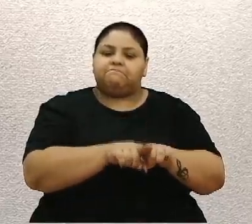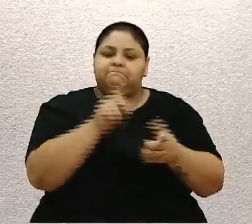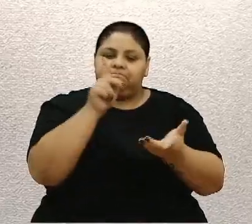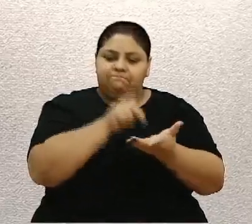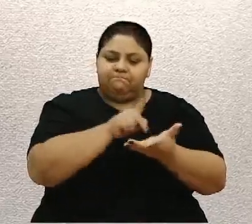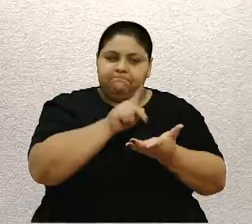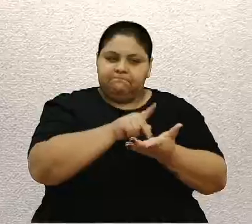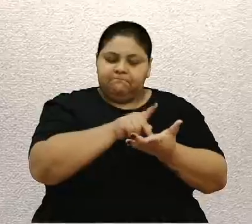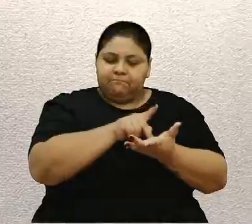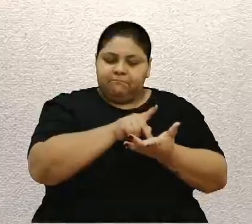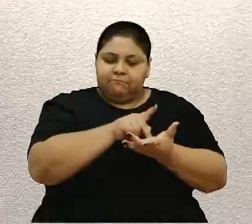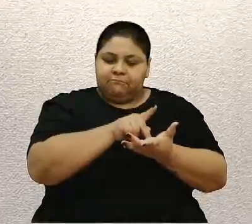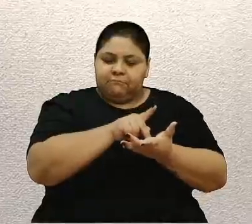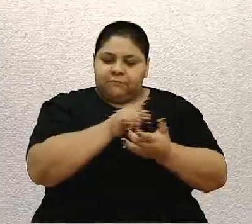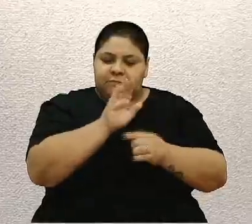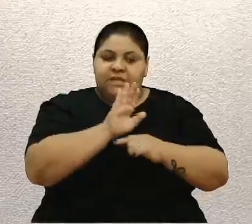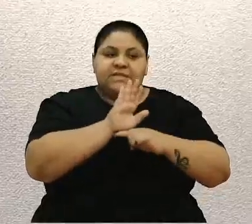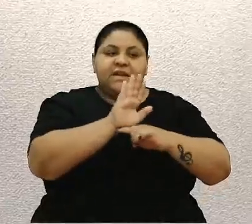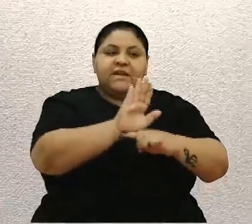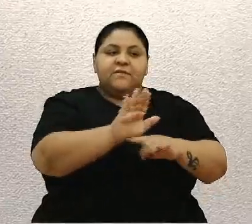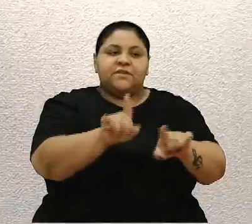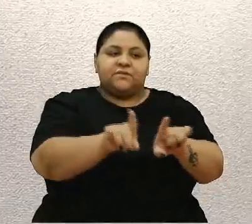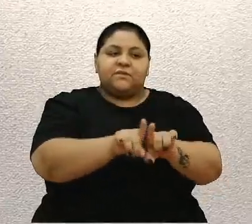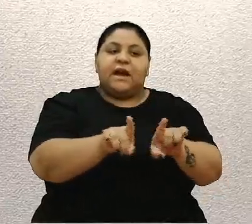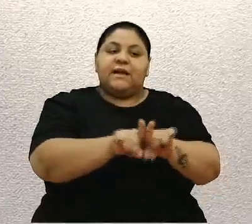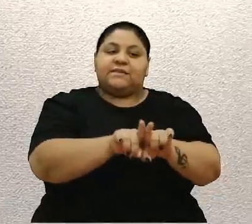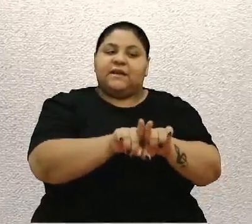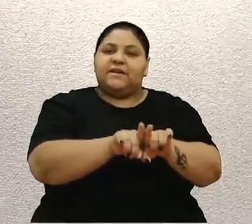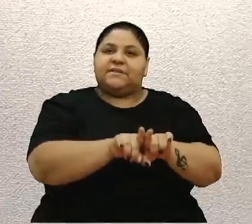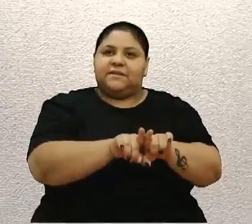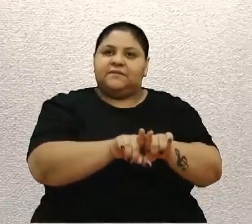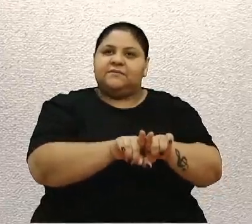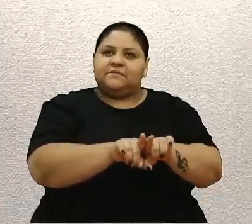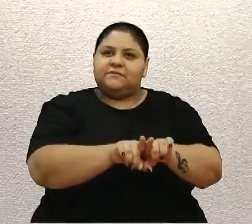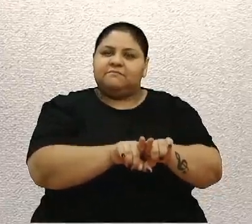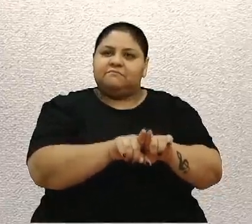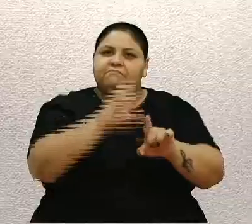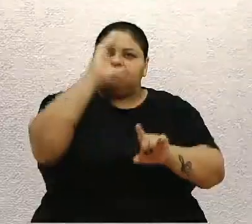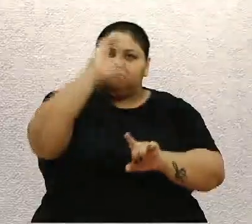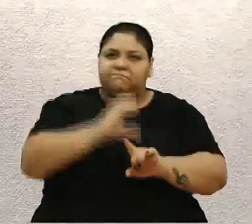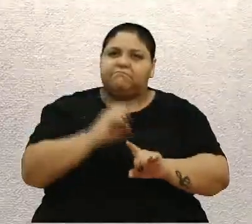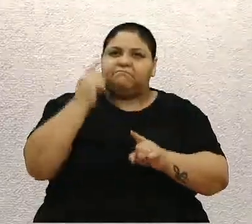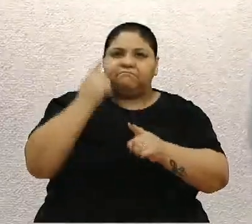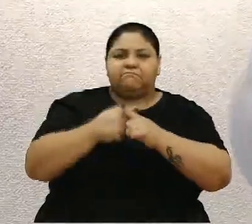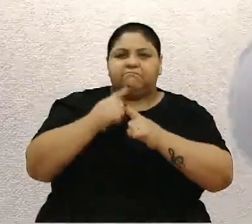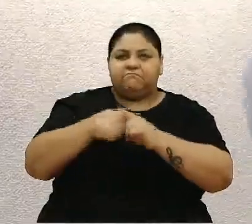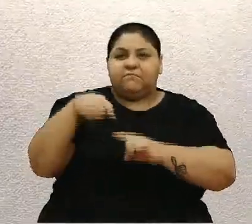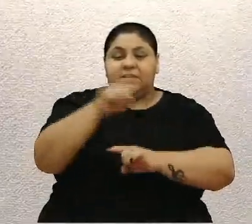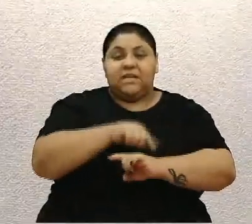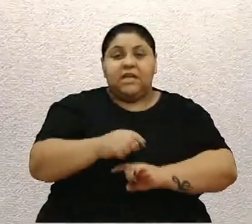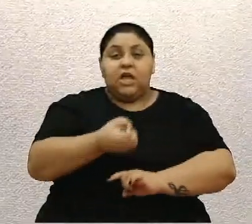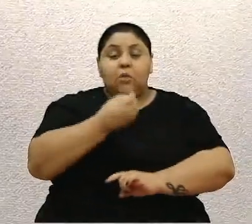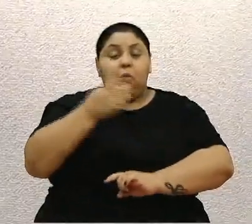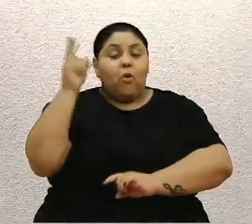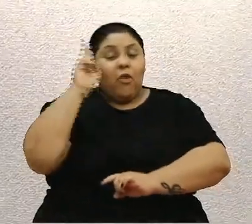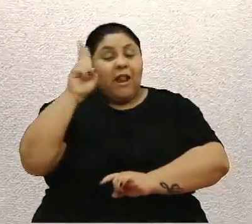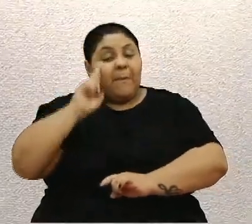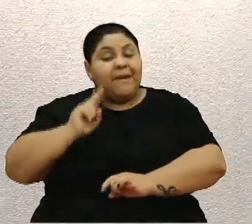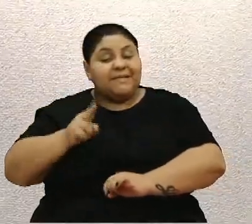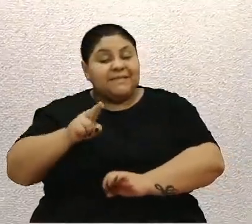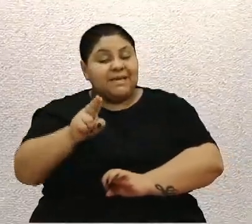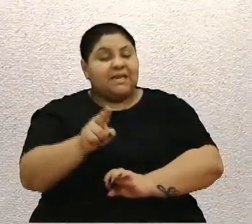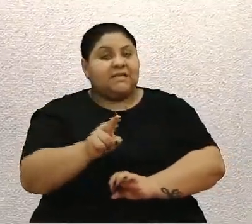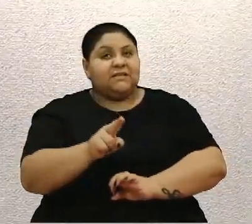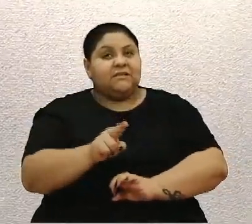está... Eles estão ajudando uma escola que está criando ótimos cidadãos, porque é bom a gente lembrar sempre, né, professor Zanquim?